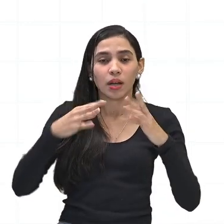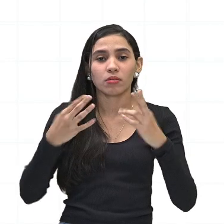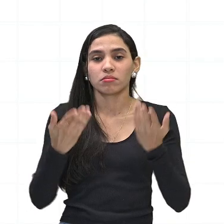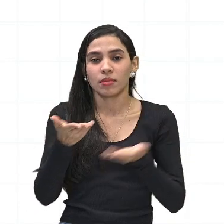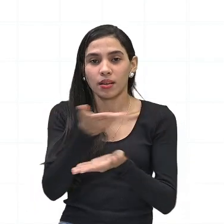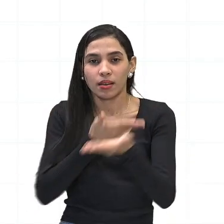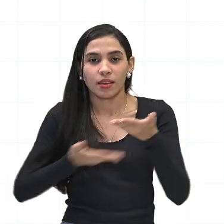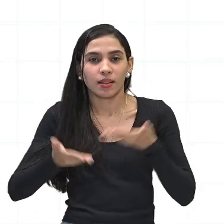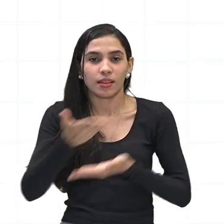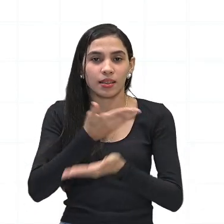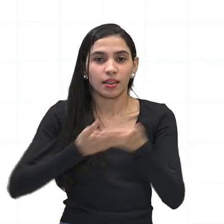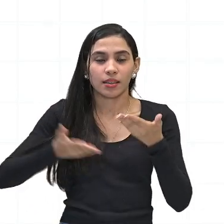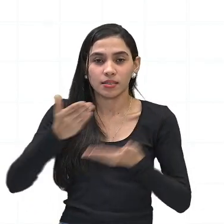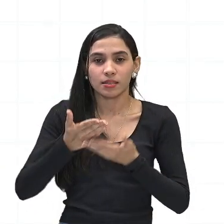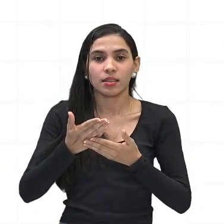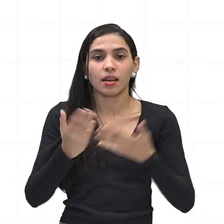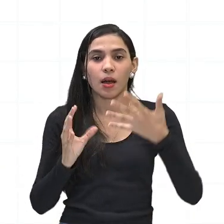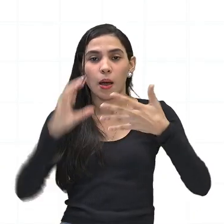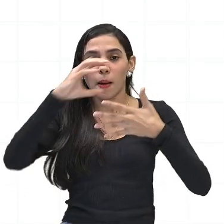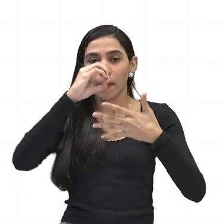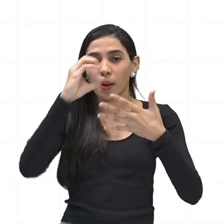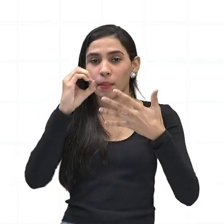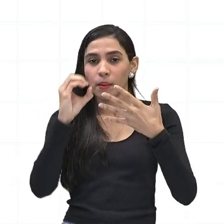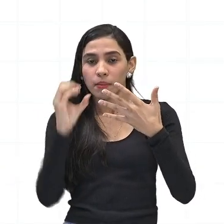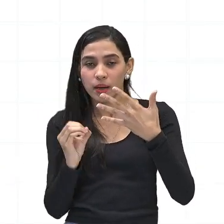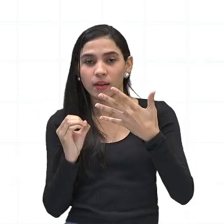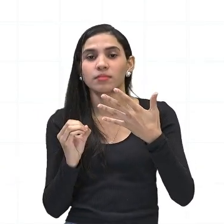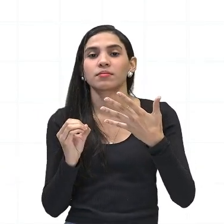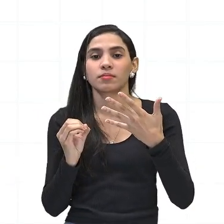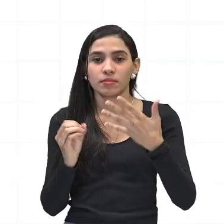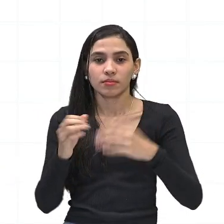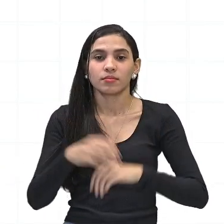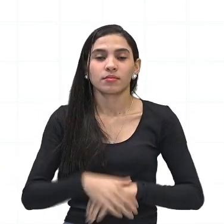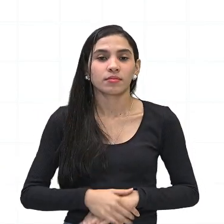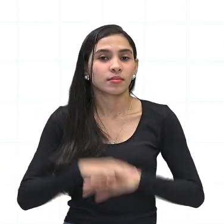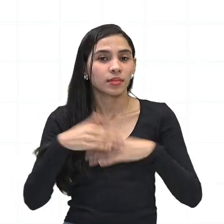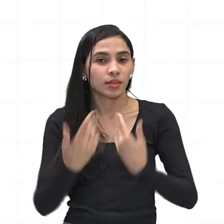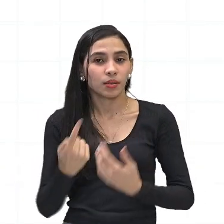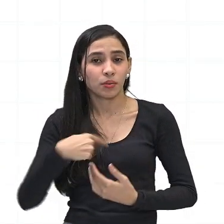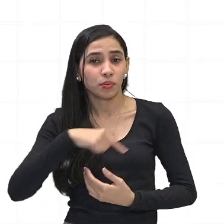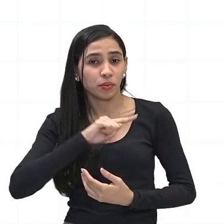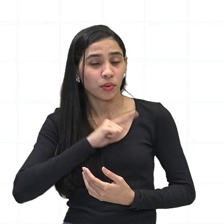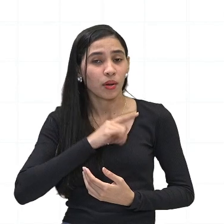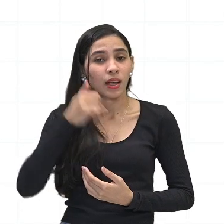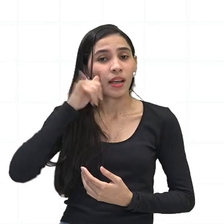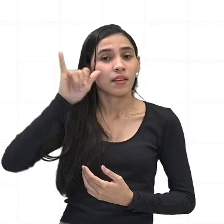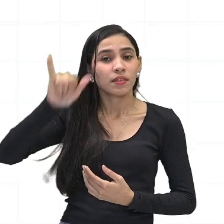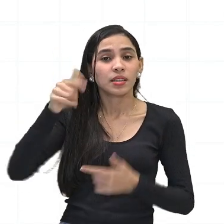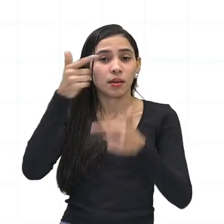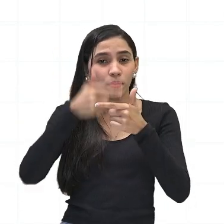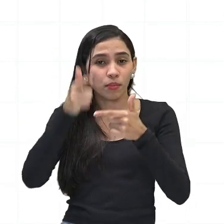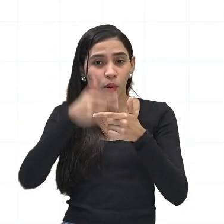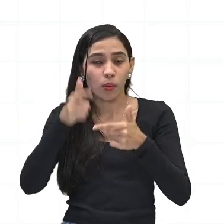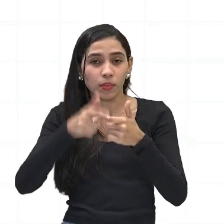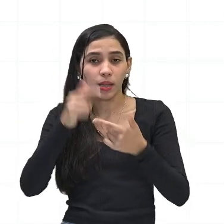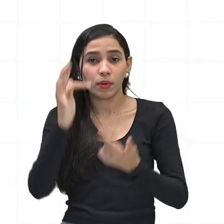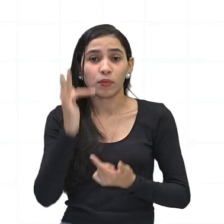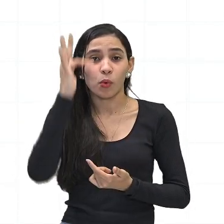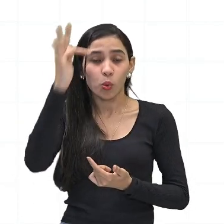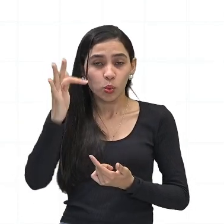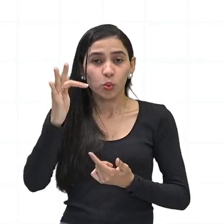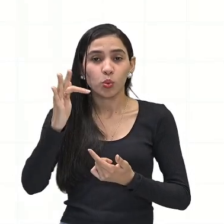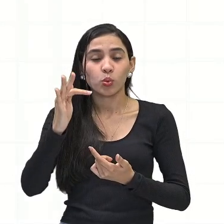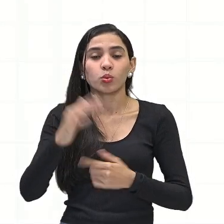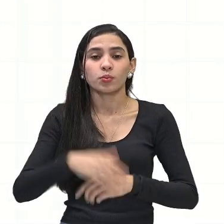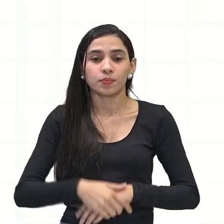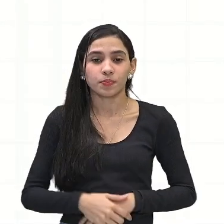há entre a cadeia alimentar e a teia alimentar. Então, assim a gente evita impactos na biodiversidade. Tá bom?